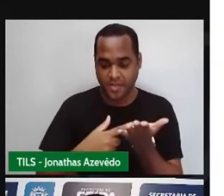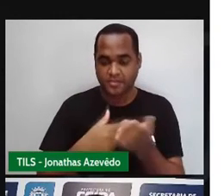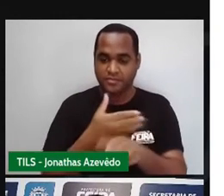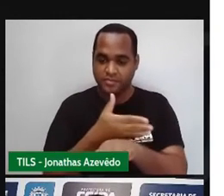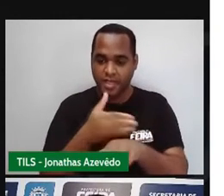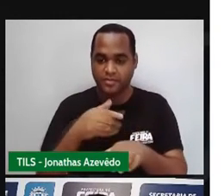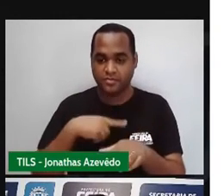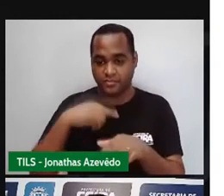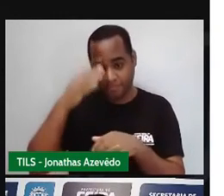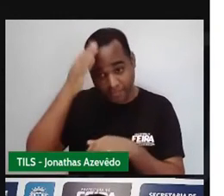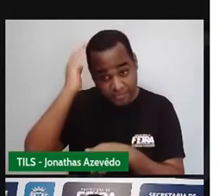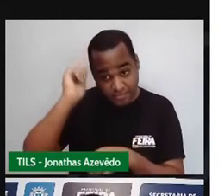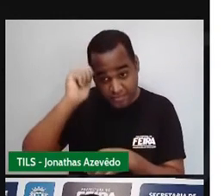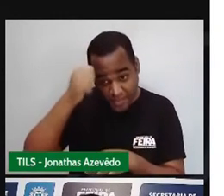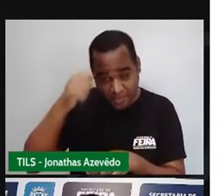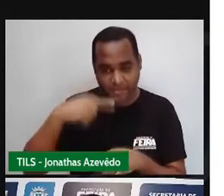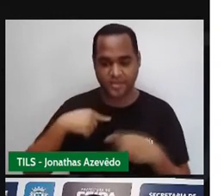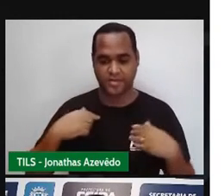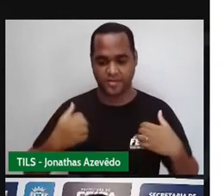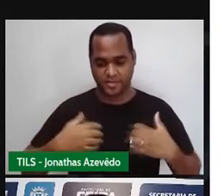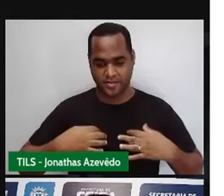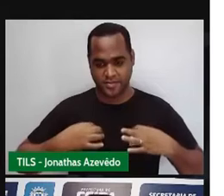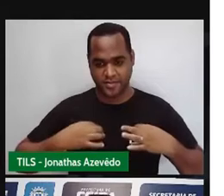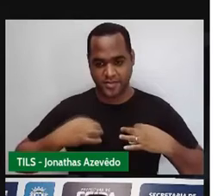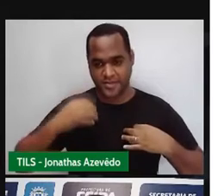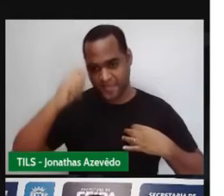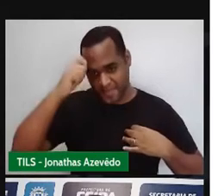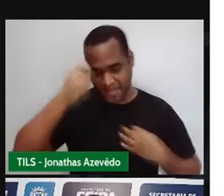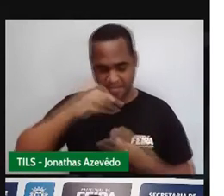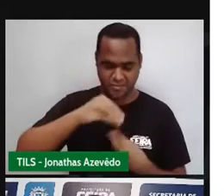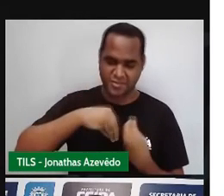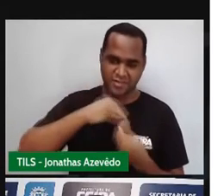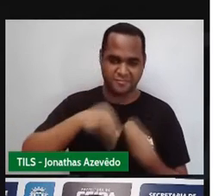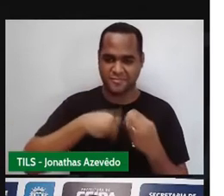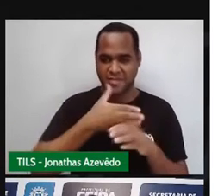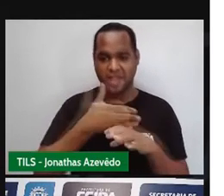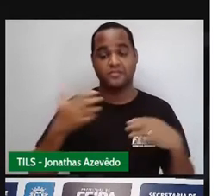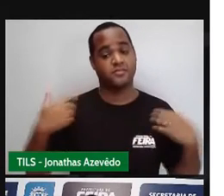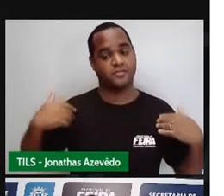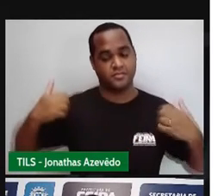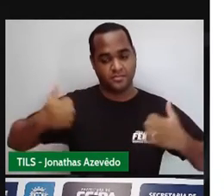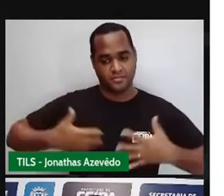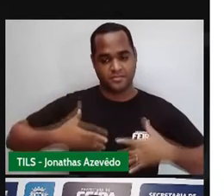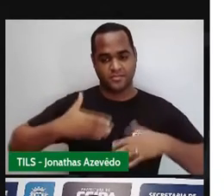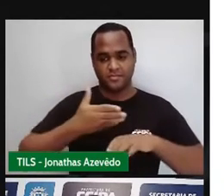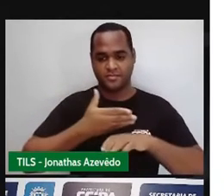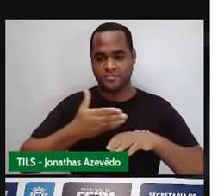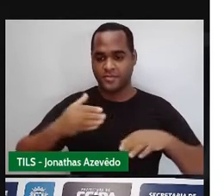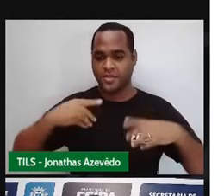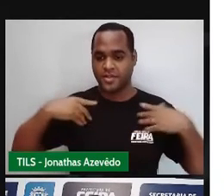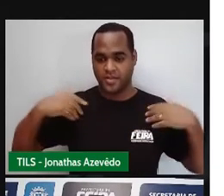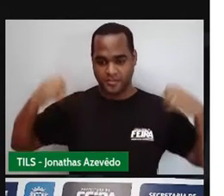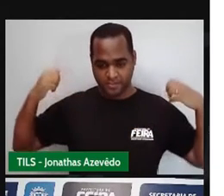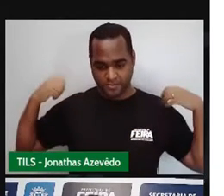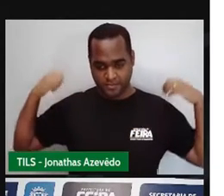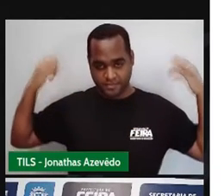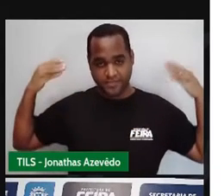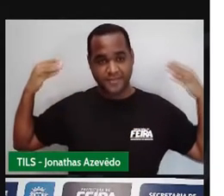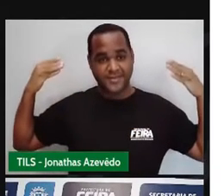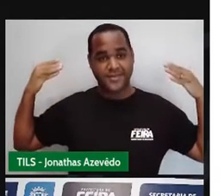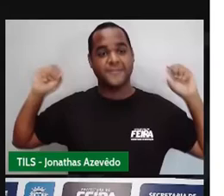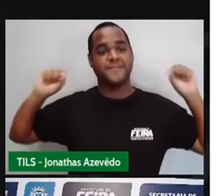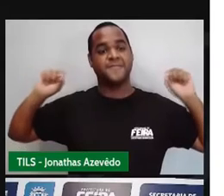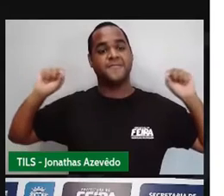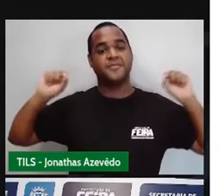cabelo preto, estou vestido uma camisa preta e branca, por cima um jaleco branco e atrás de mim, como sempre, o